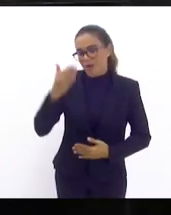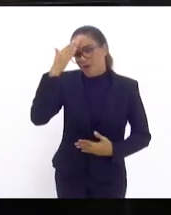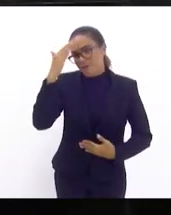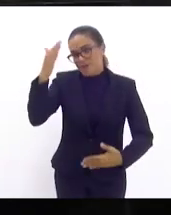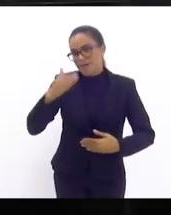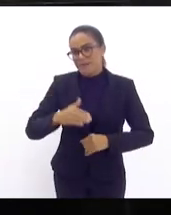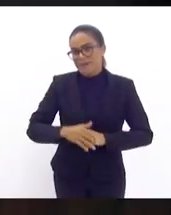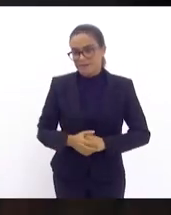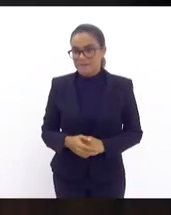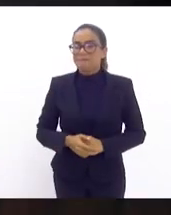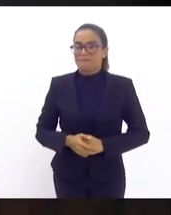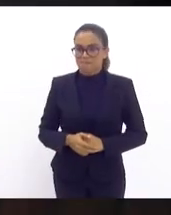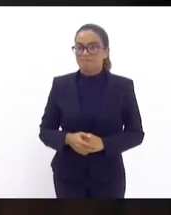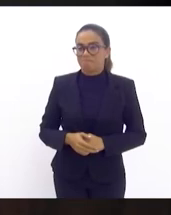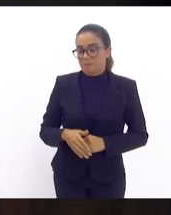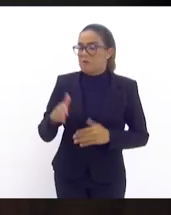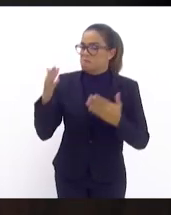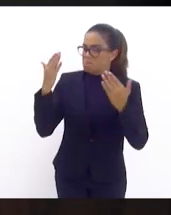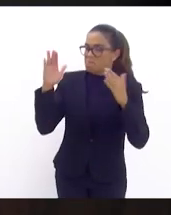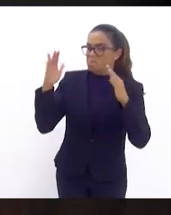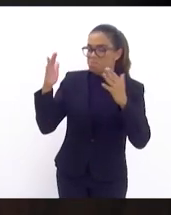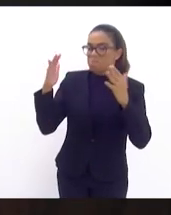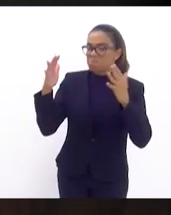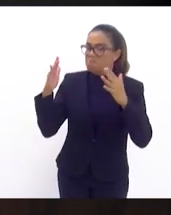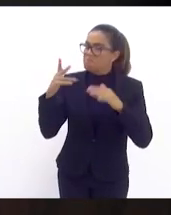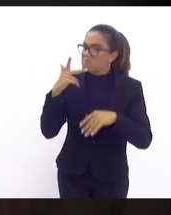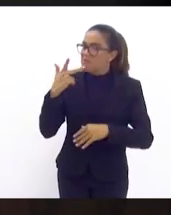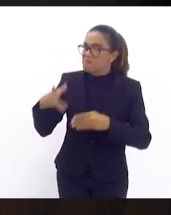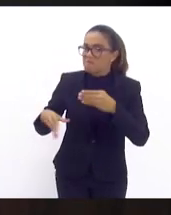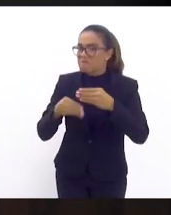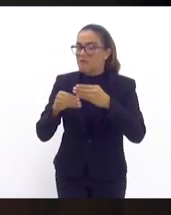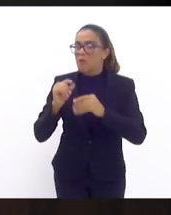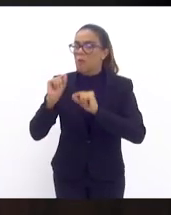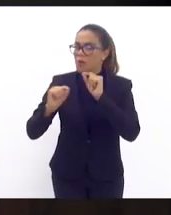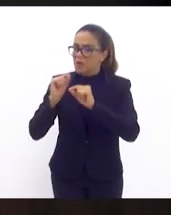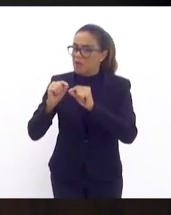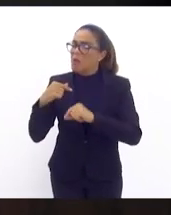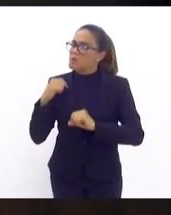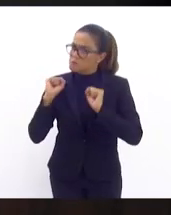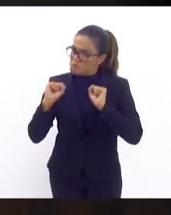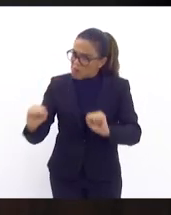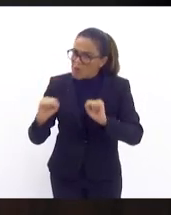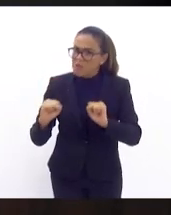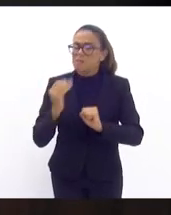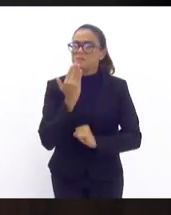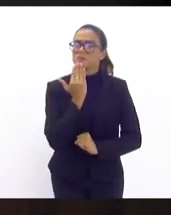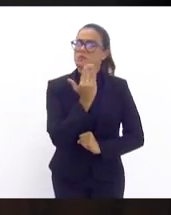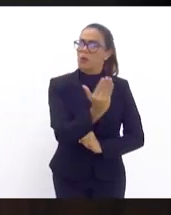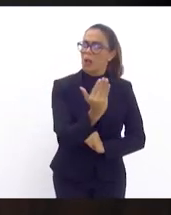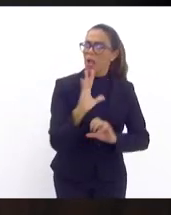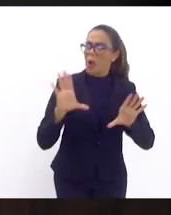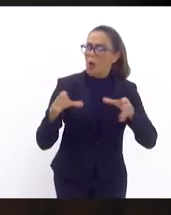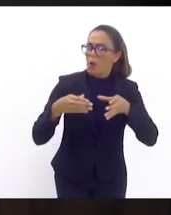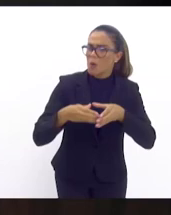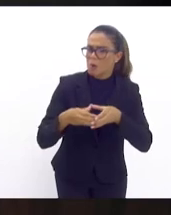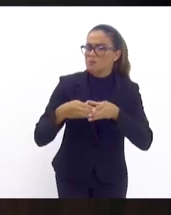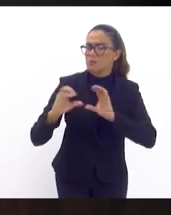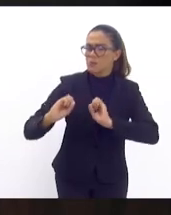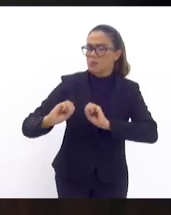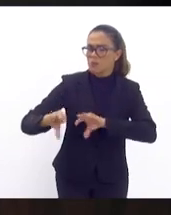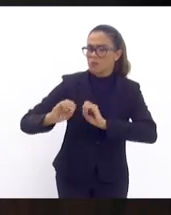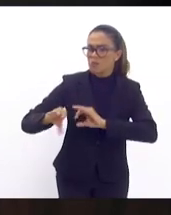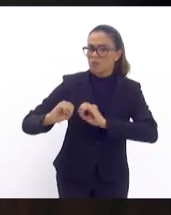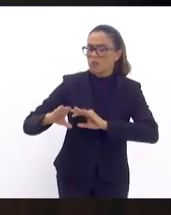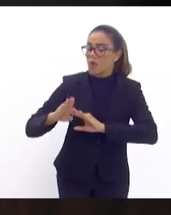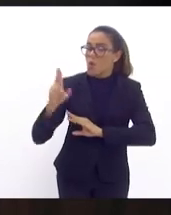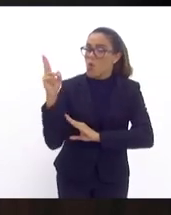obrigado agradecer as palavras do deputado Serginho e dizer que nós podemos solicitar a comissão de educação em